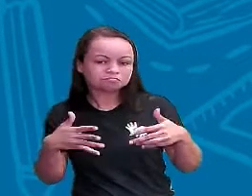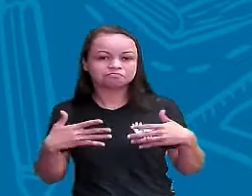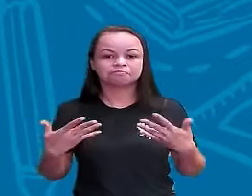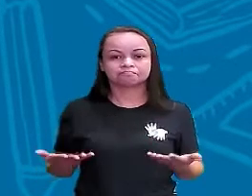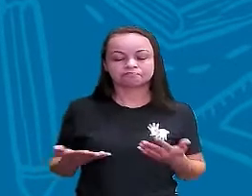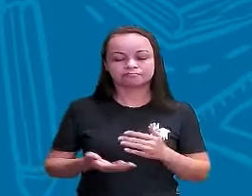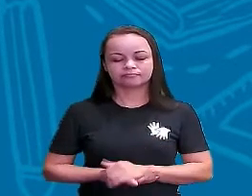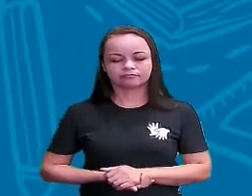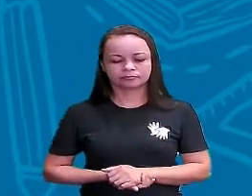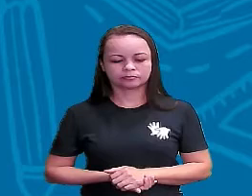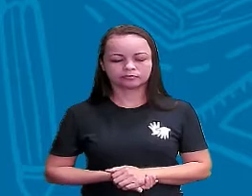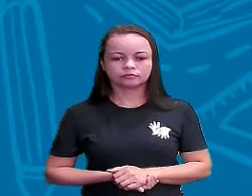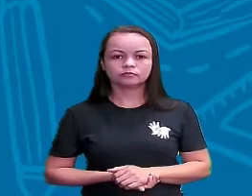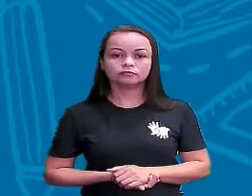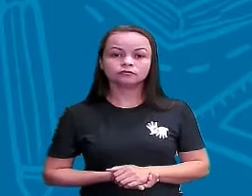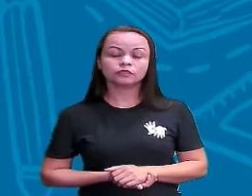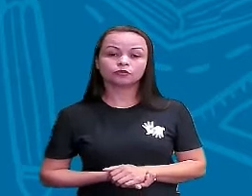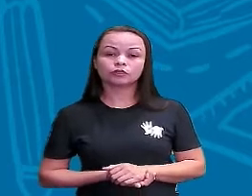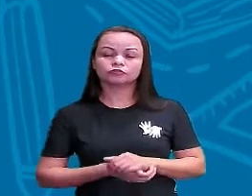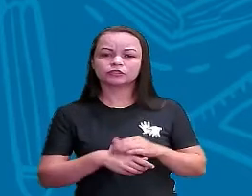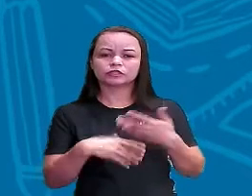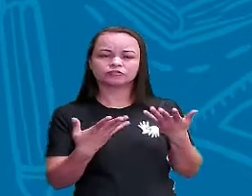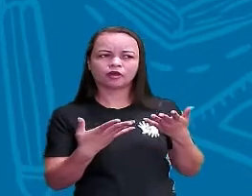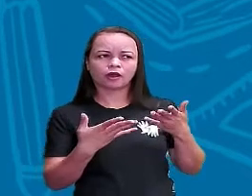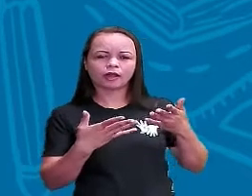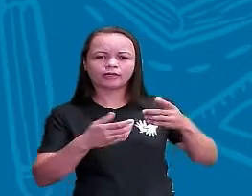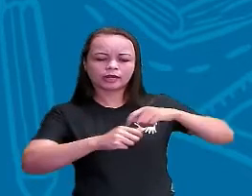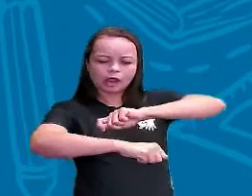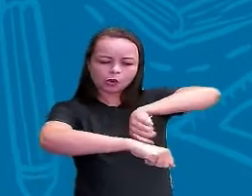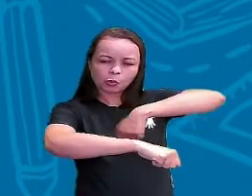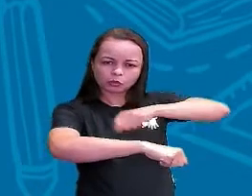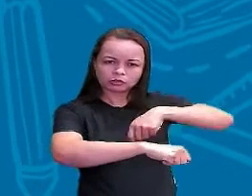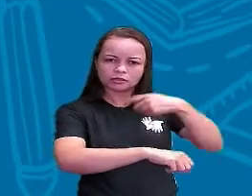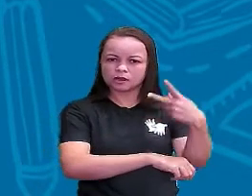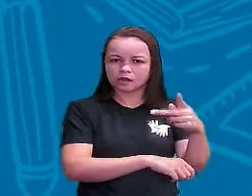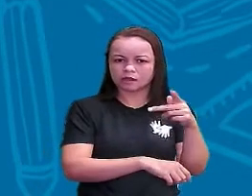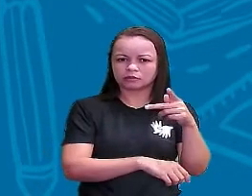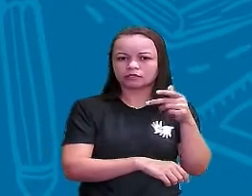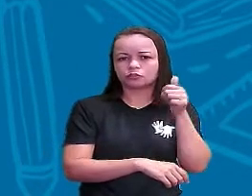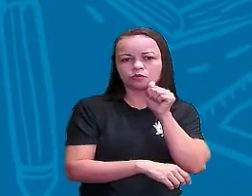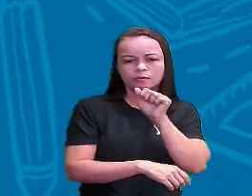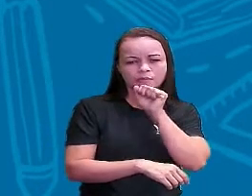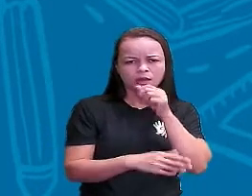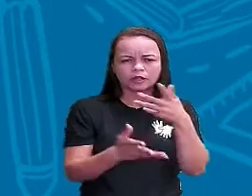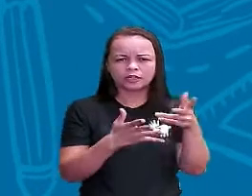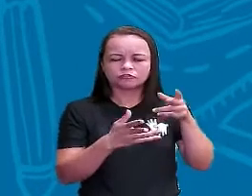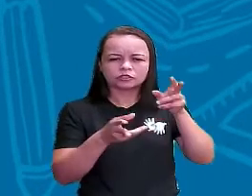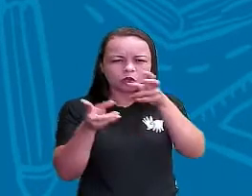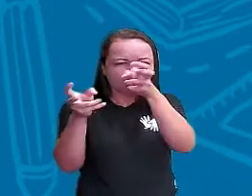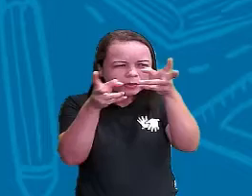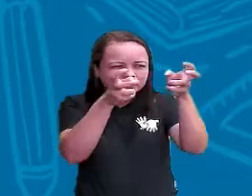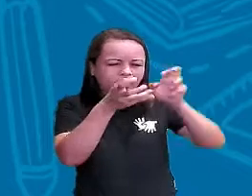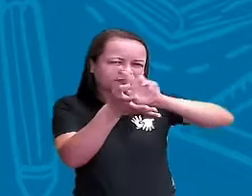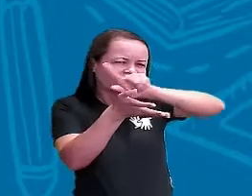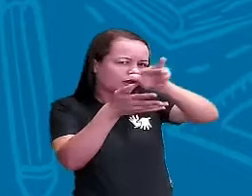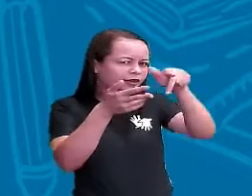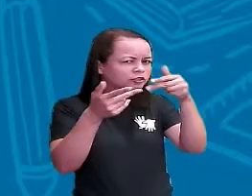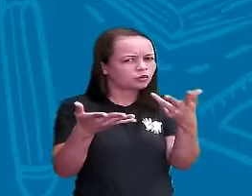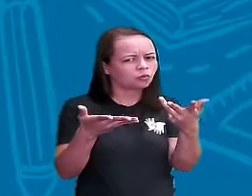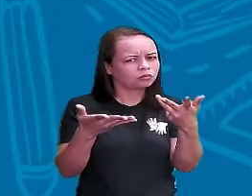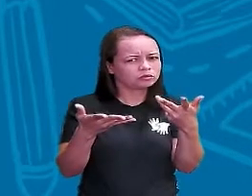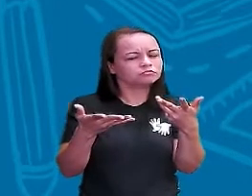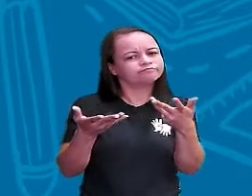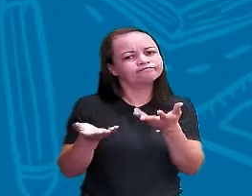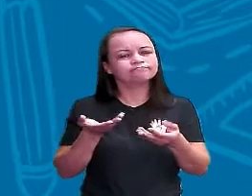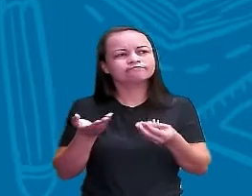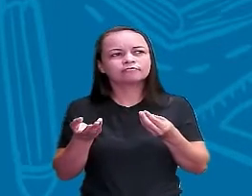Quando você vai na cozinha da sua mãe Você observa um monte de coisas É ou não é? E aí?